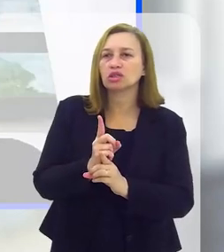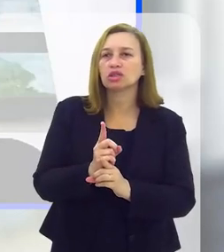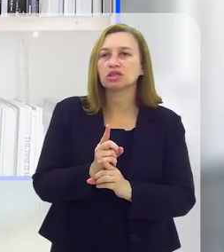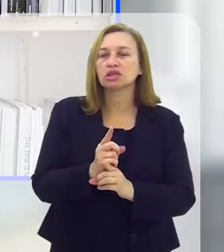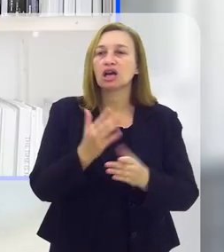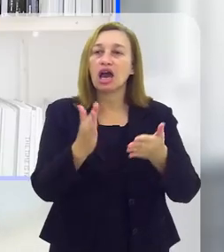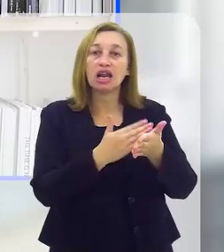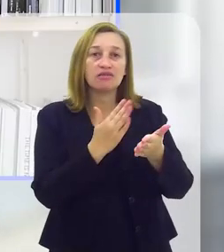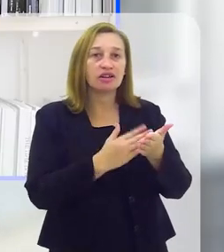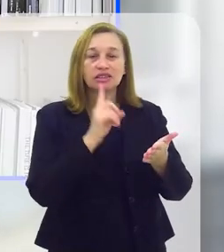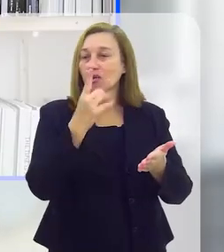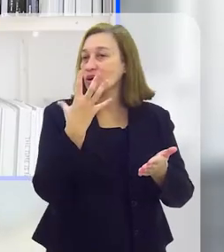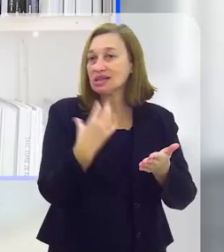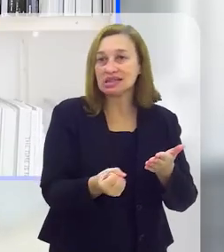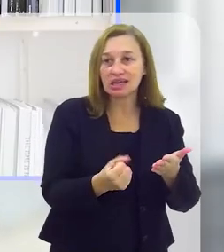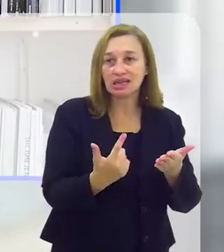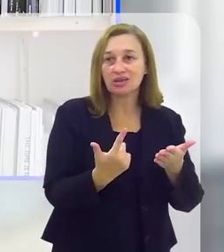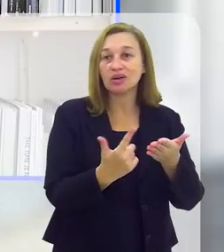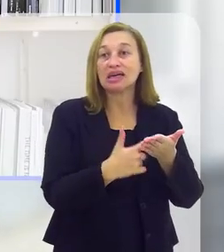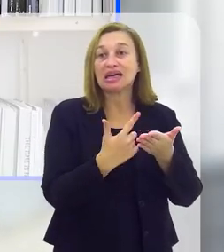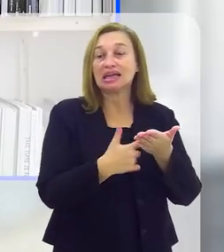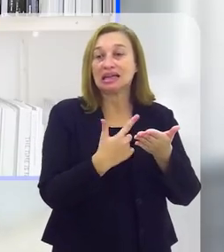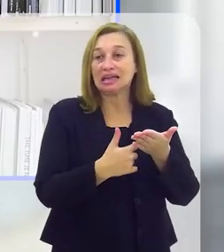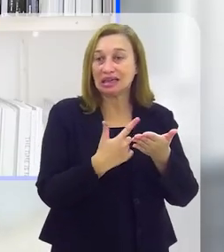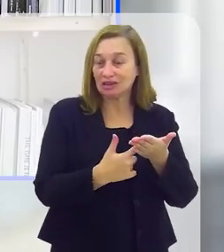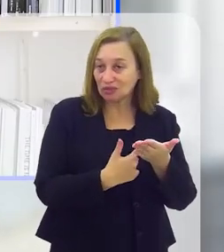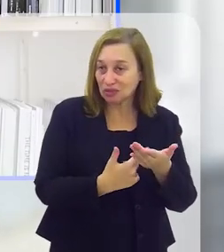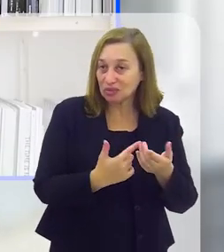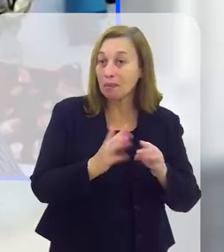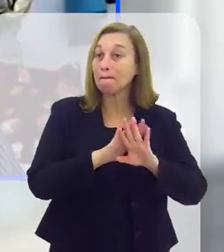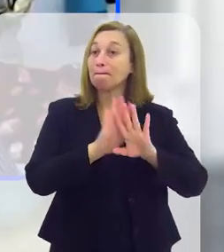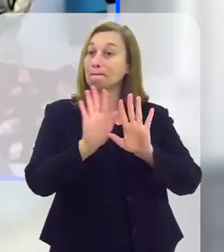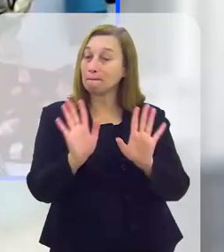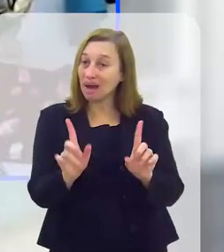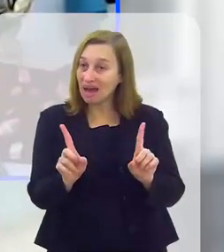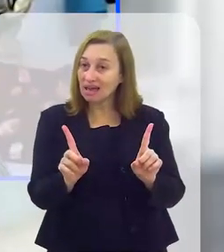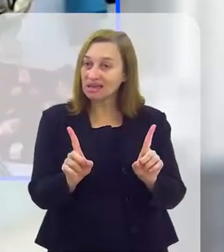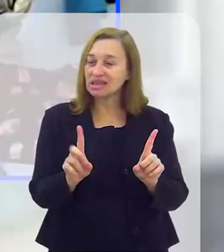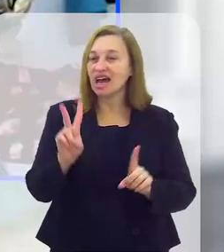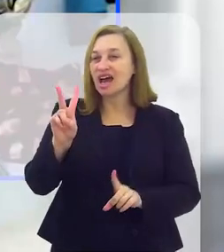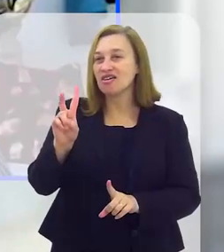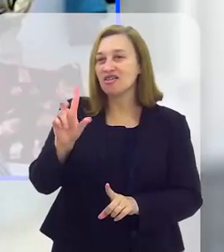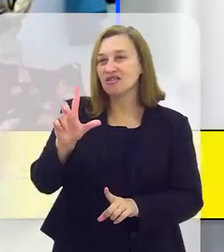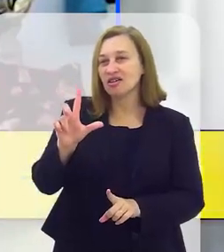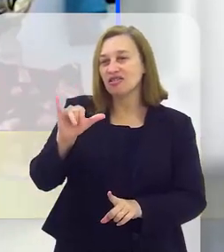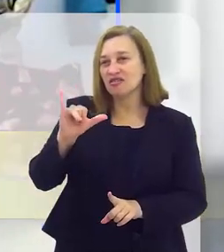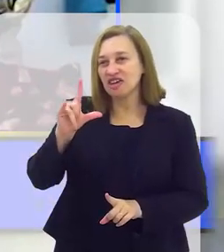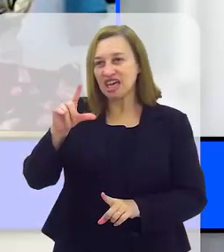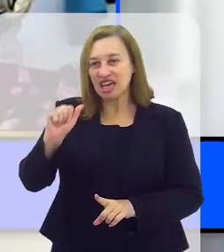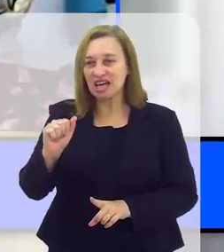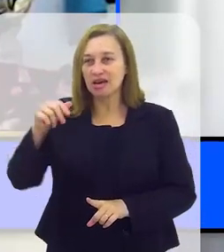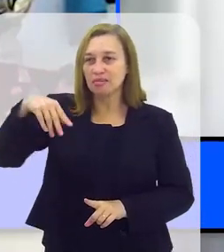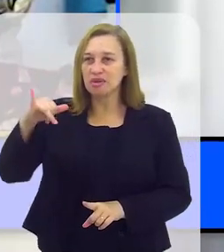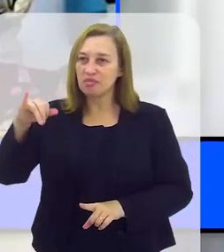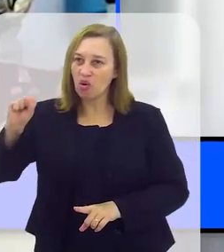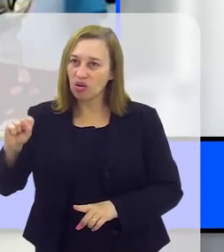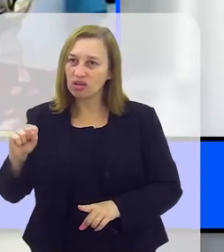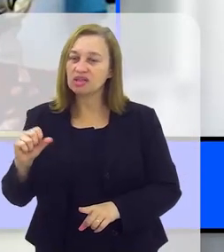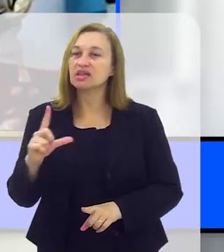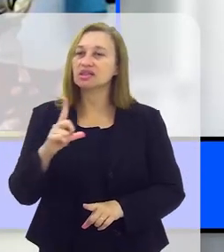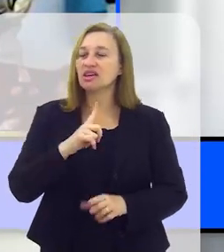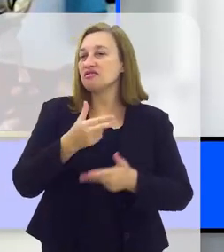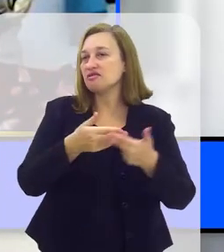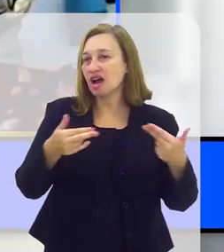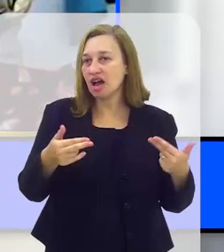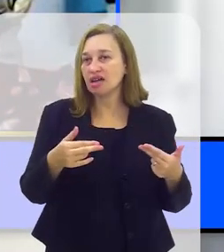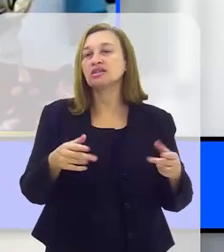livrarias, como é que eles podem, a gente pode encontrá-los? as livrarias não aceitam livros proscritos, mas